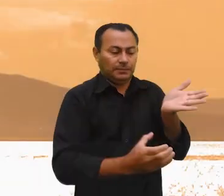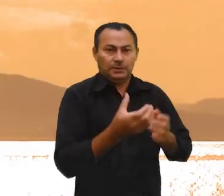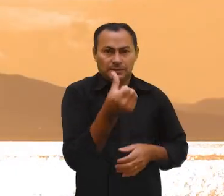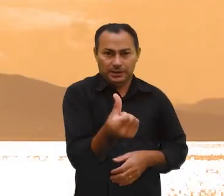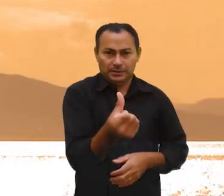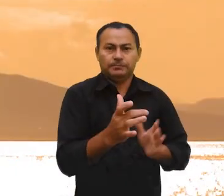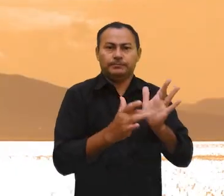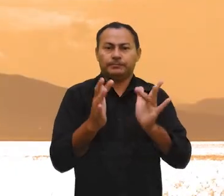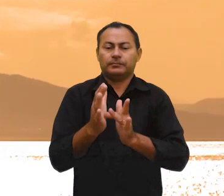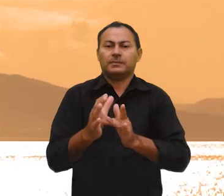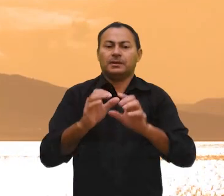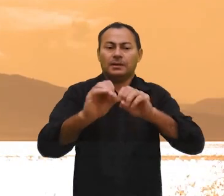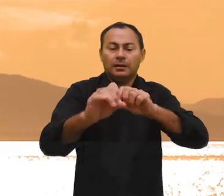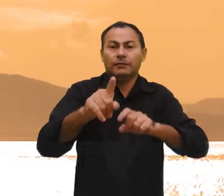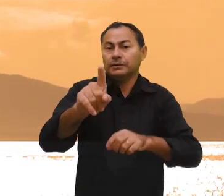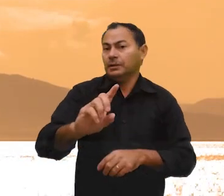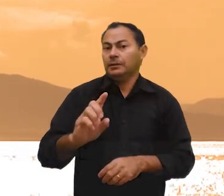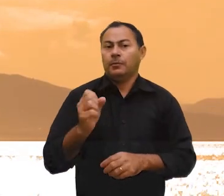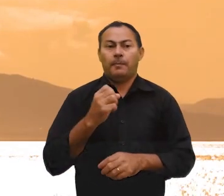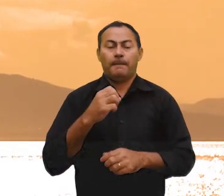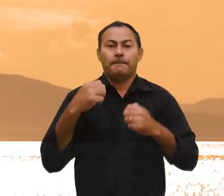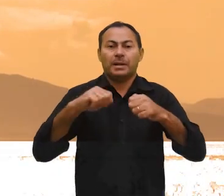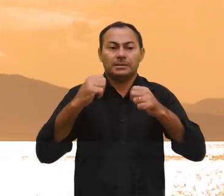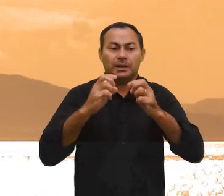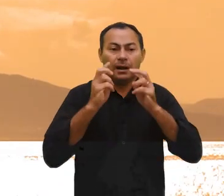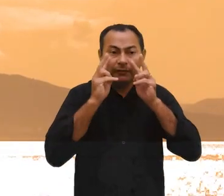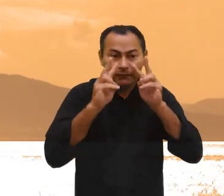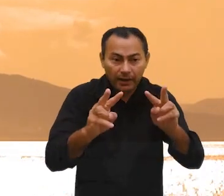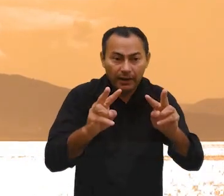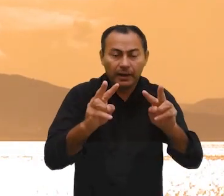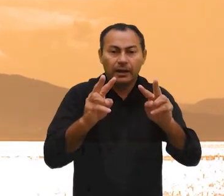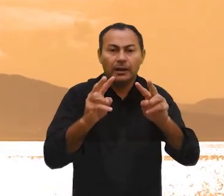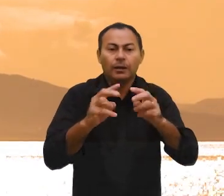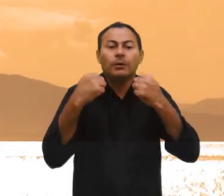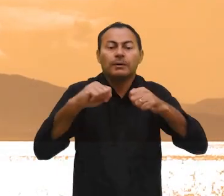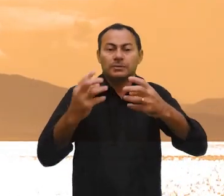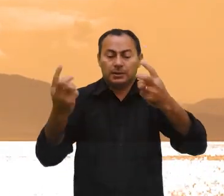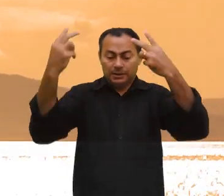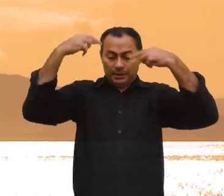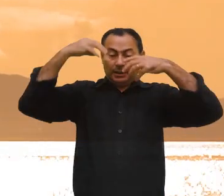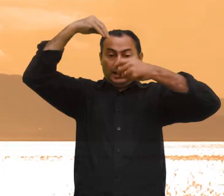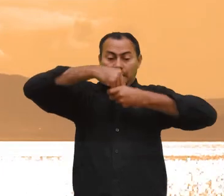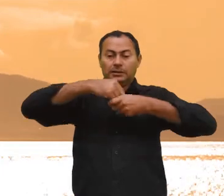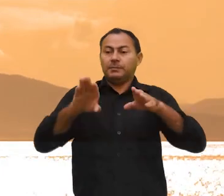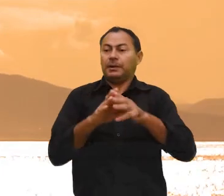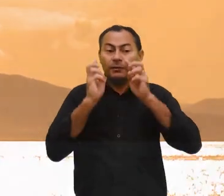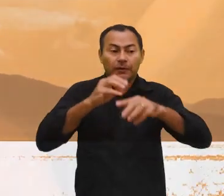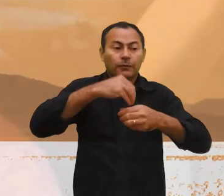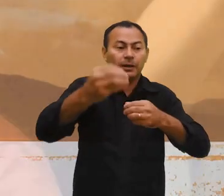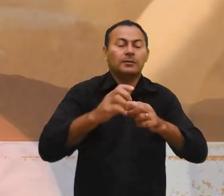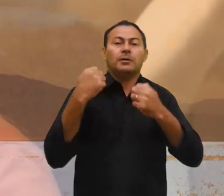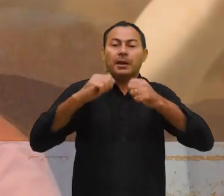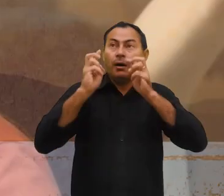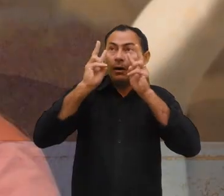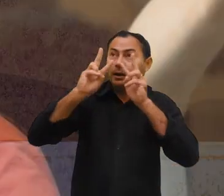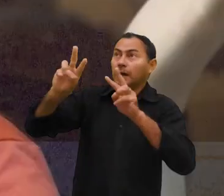capítulo 6, Jesus ensina que você não poderá ver o que precisa quando olhar para dentro e ao redor, se não olhar para o